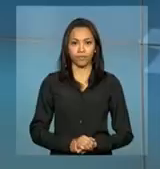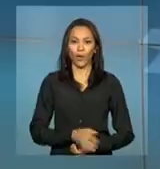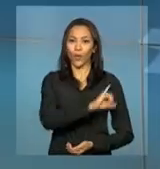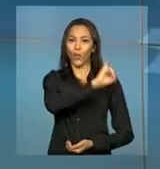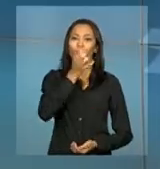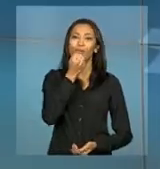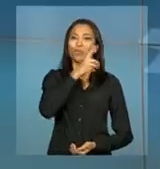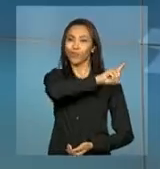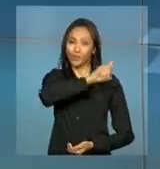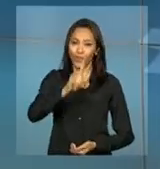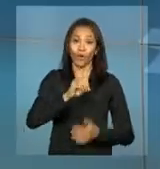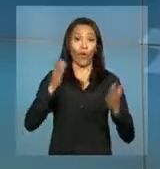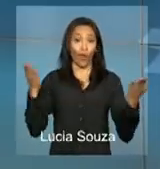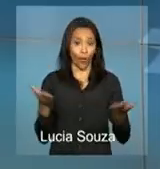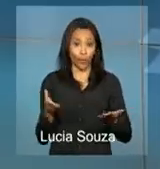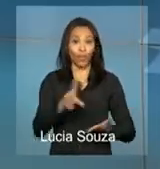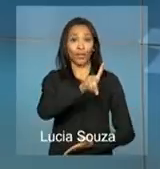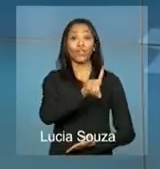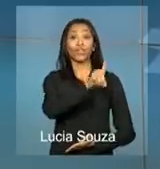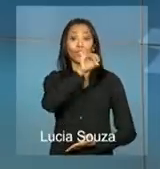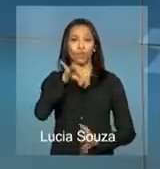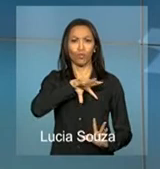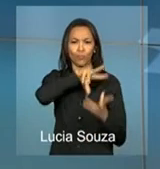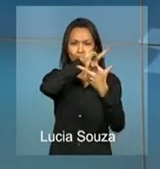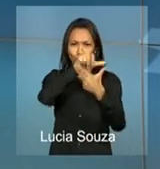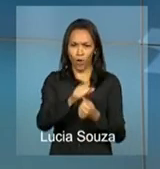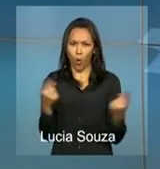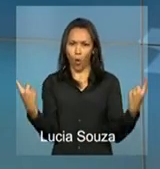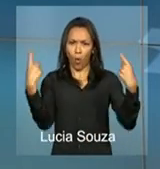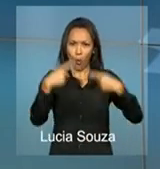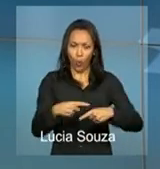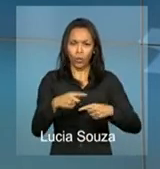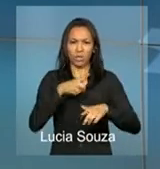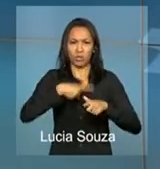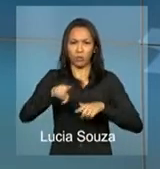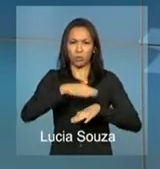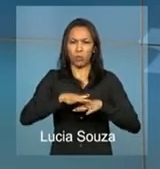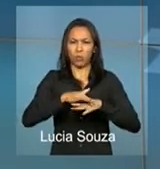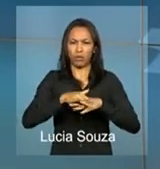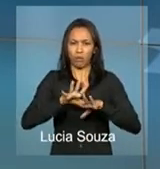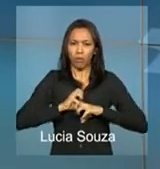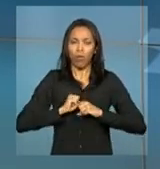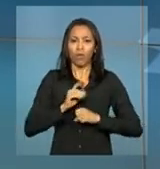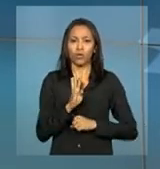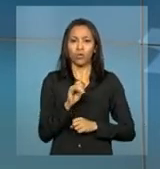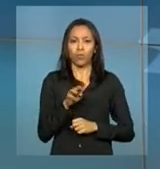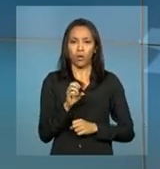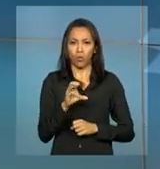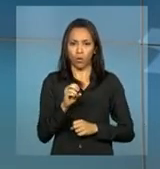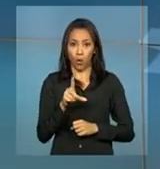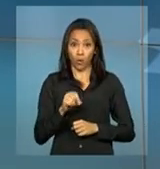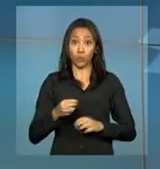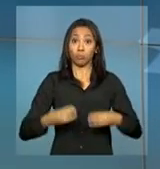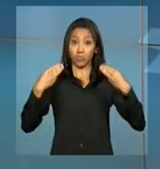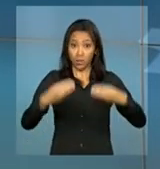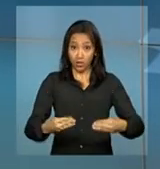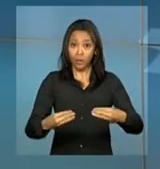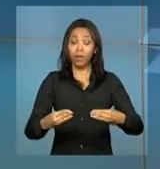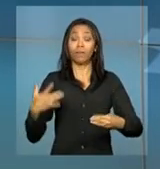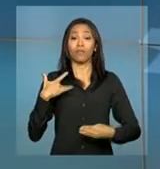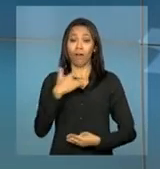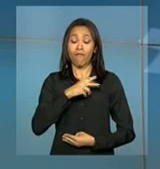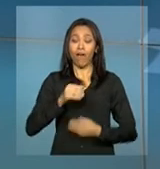Olá, bom dia. Hoje, no Dia Mundial de Combate à Tuberculose, o Ministério da Saúde vai anunciar a